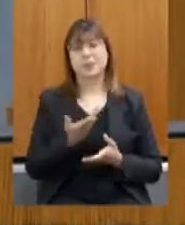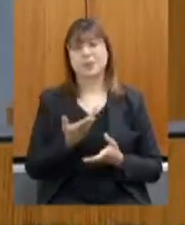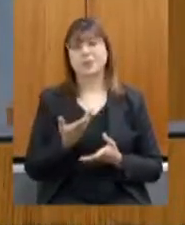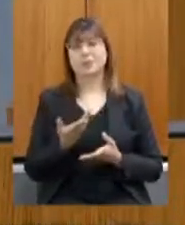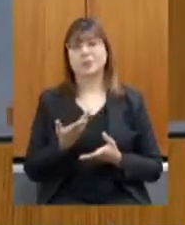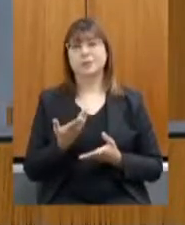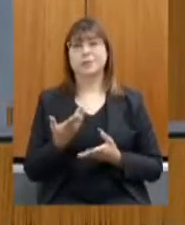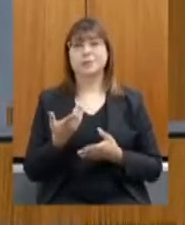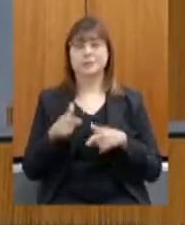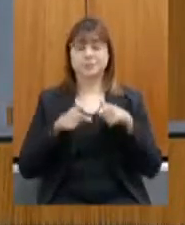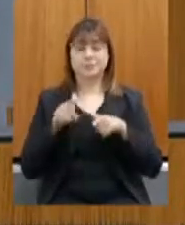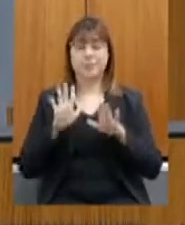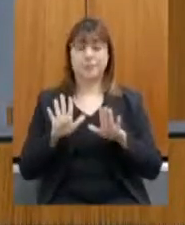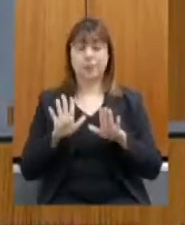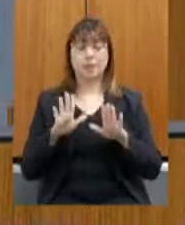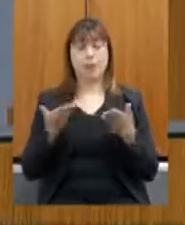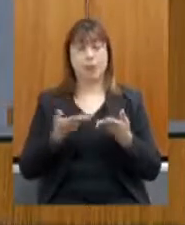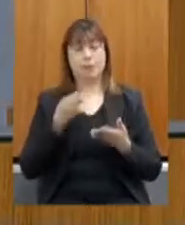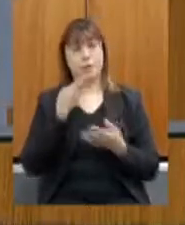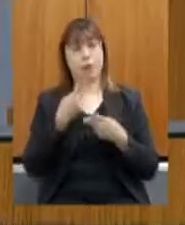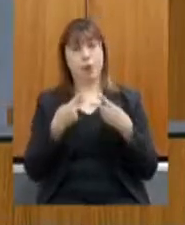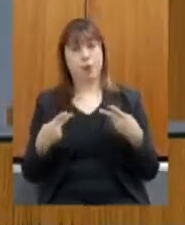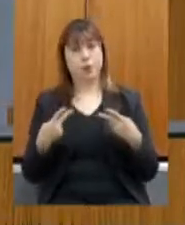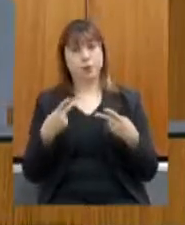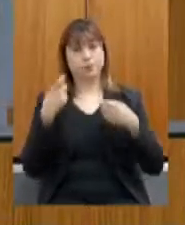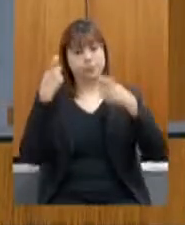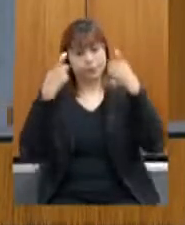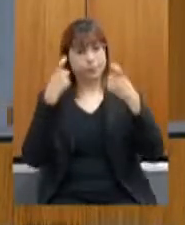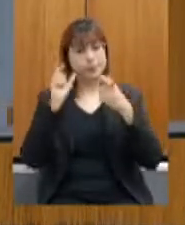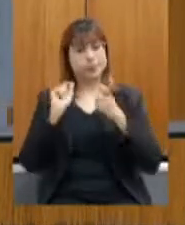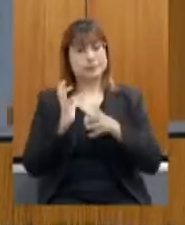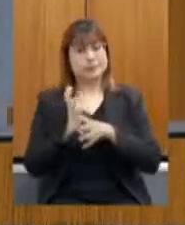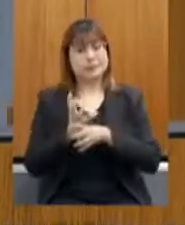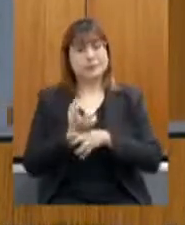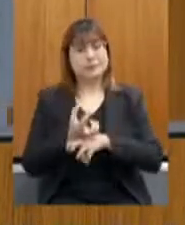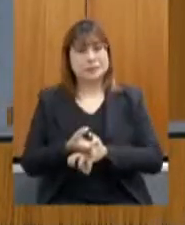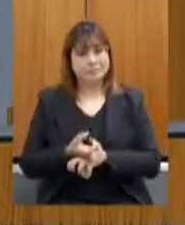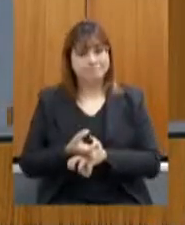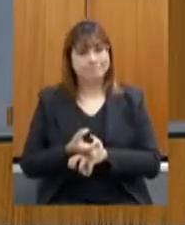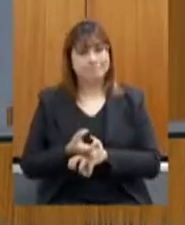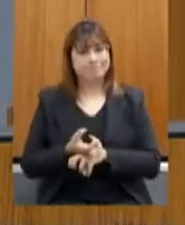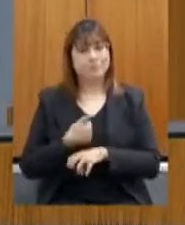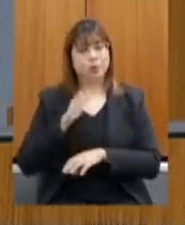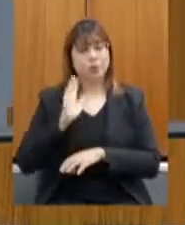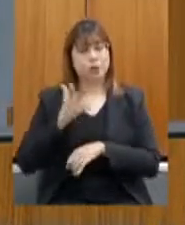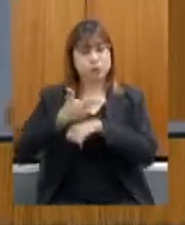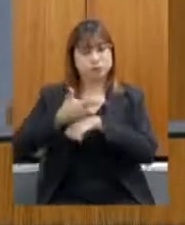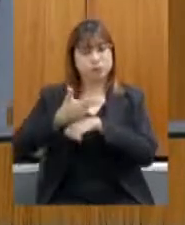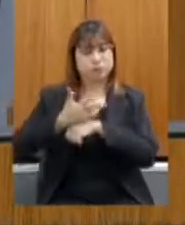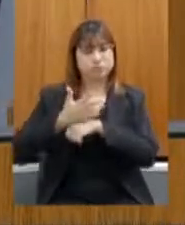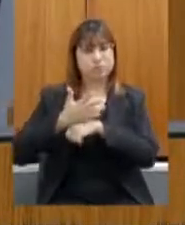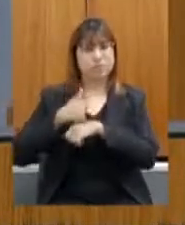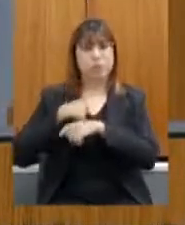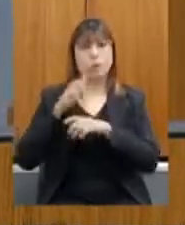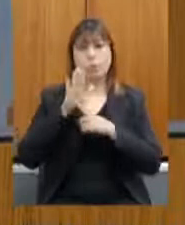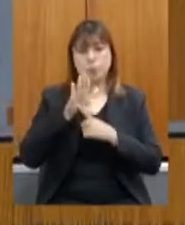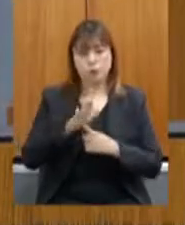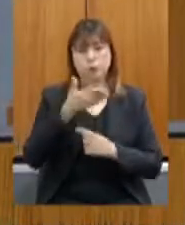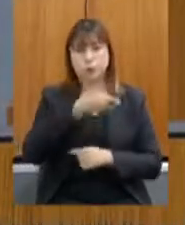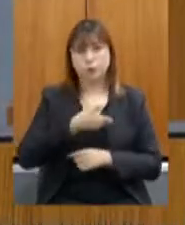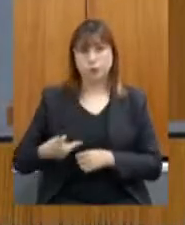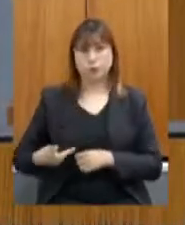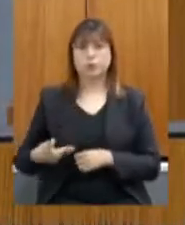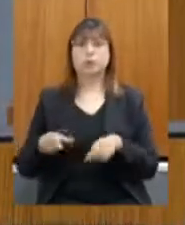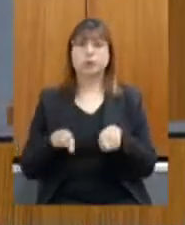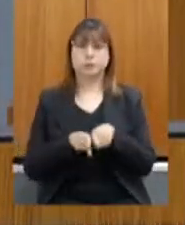Agora vamos falar de coisa preocupante, está seca. eu fiz vários vídeos já há dois meses, inclusive mostrei para o governador o dia que ele foi a São